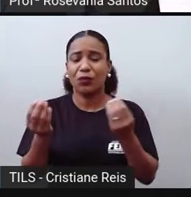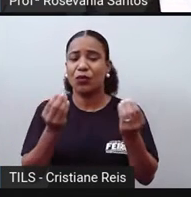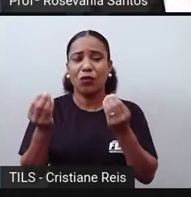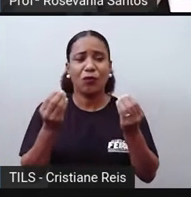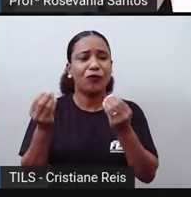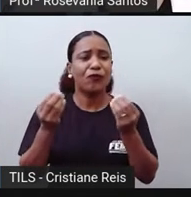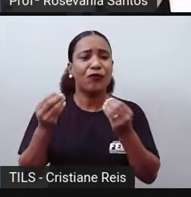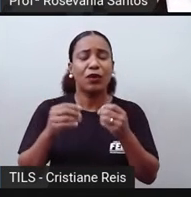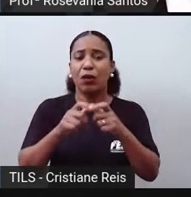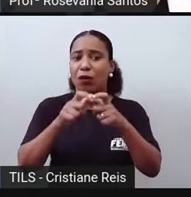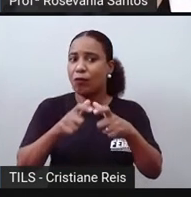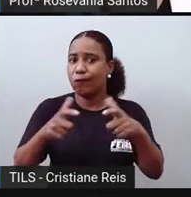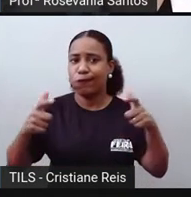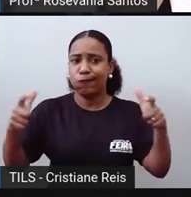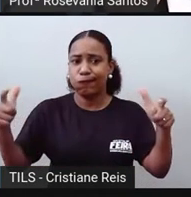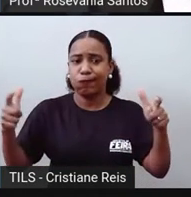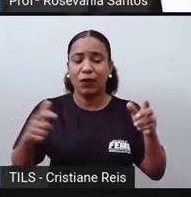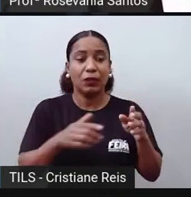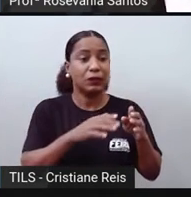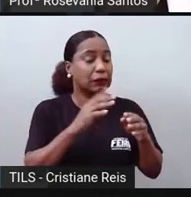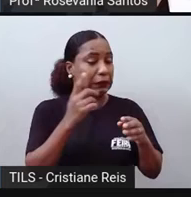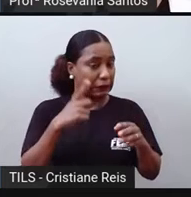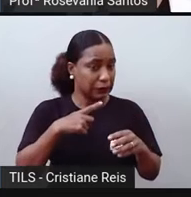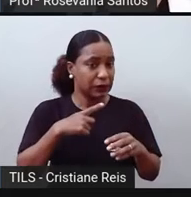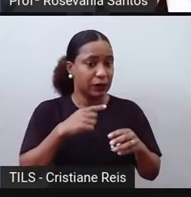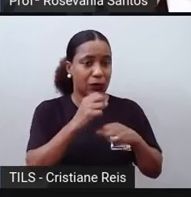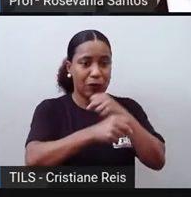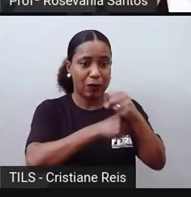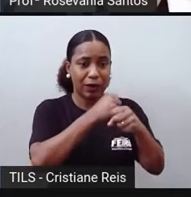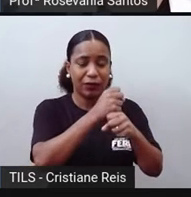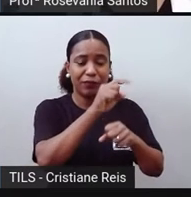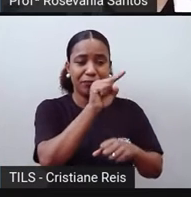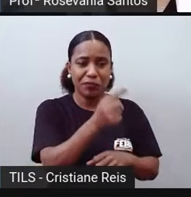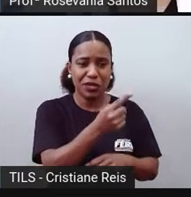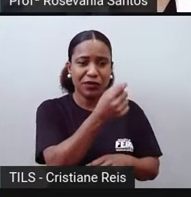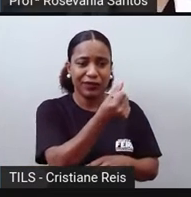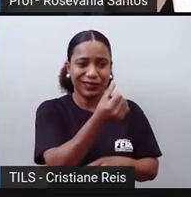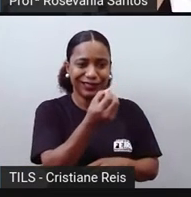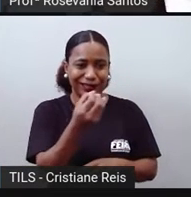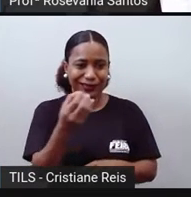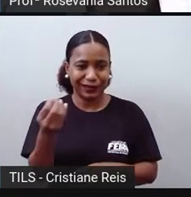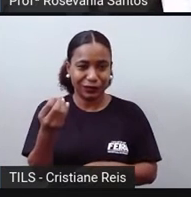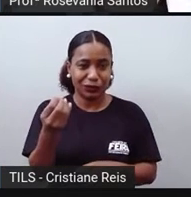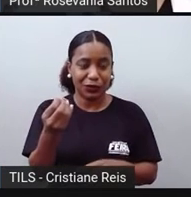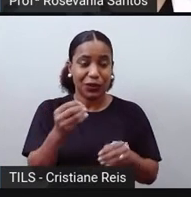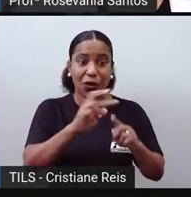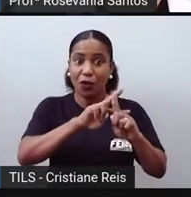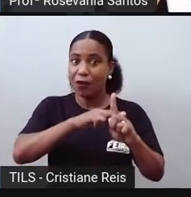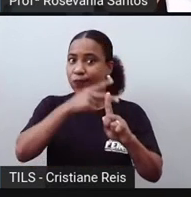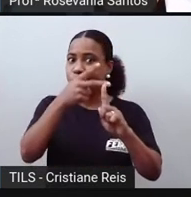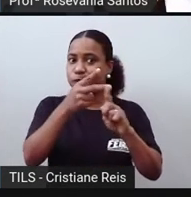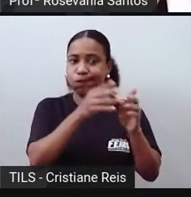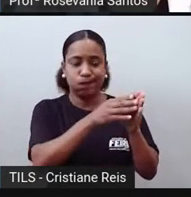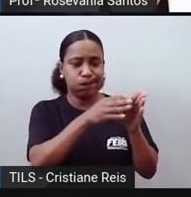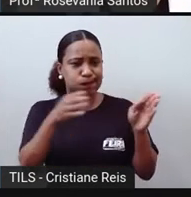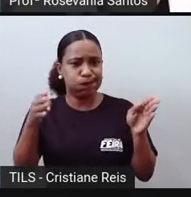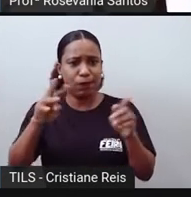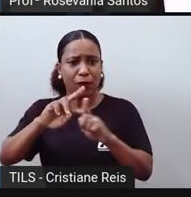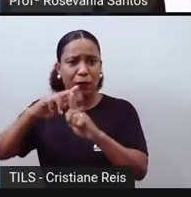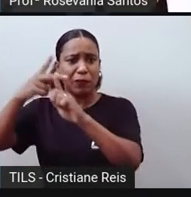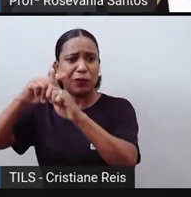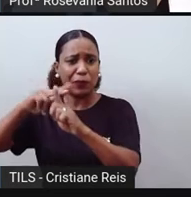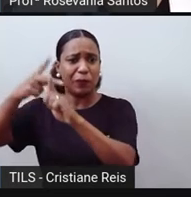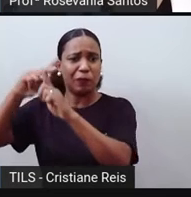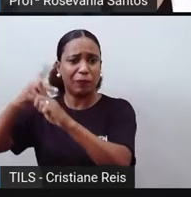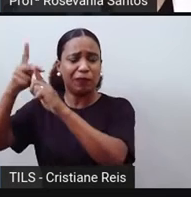1.600 anos para dobrar a população de 250 milhões para 500 milhões de habitantes. Depois, num curtinho